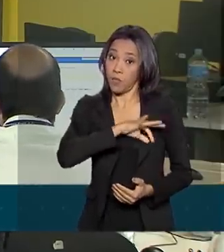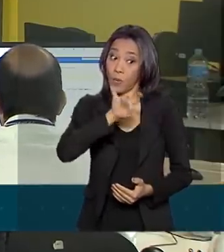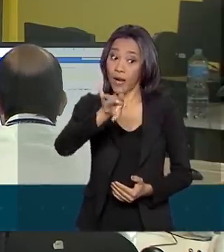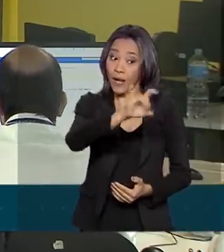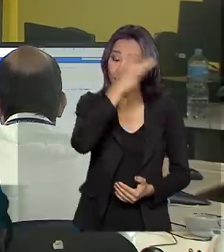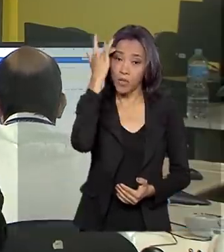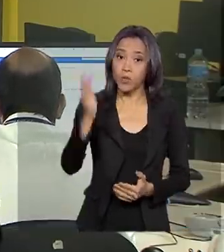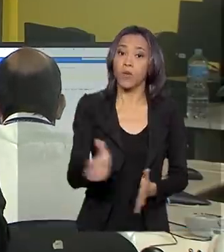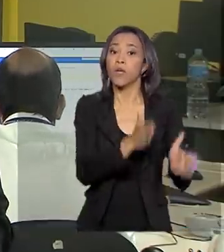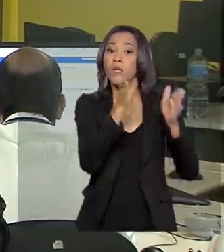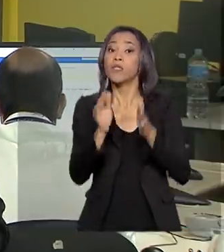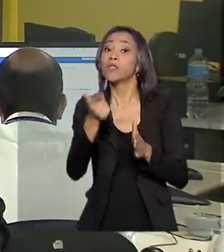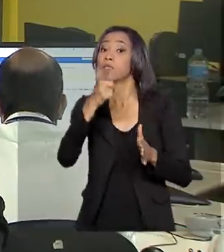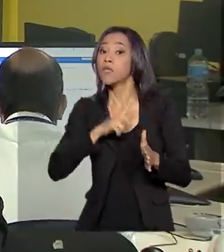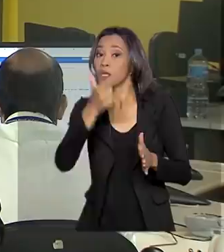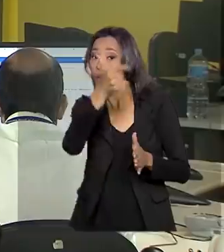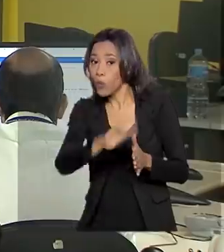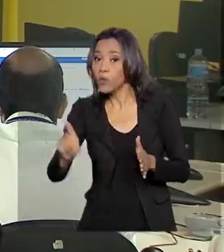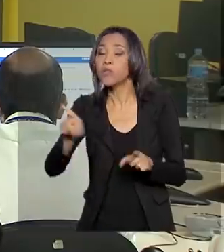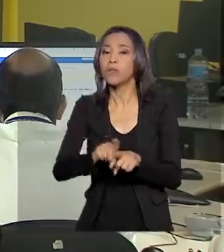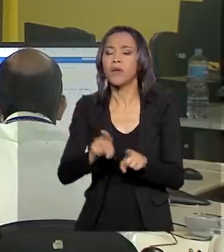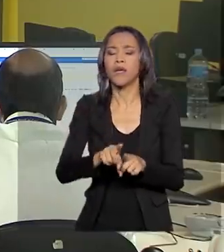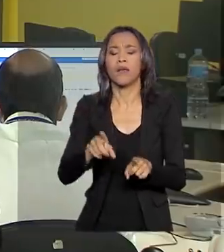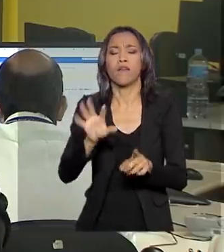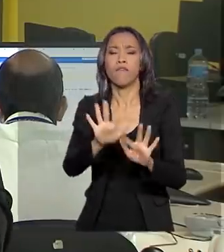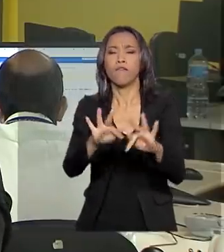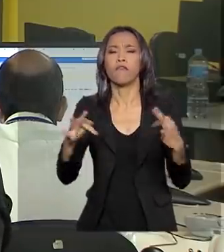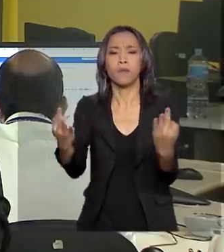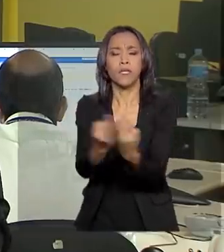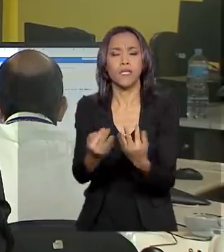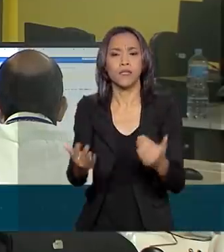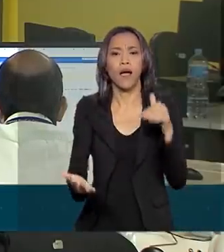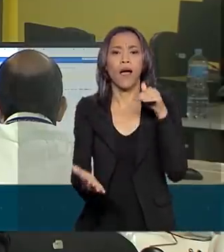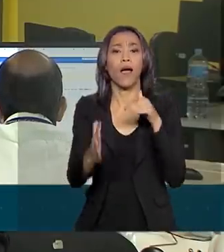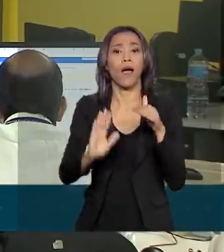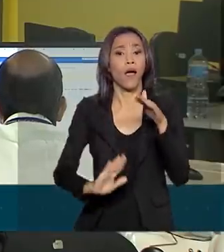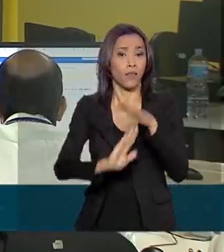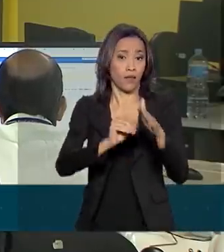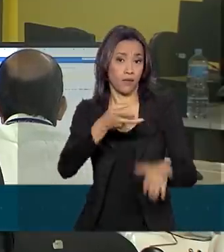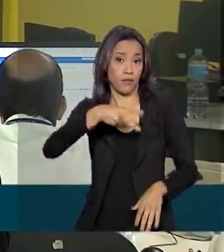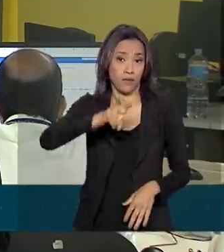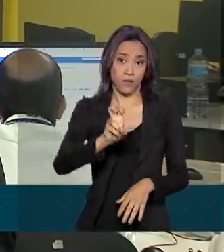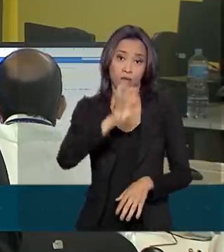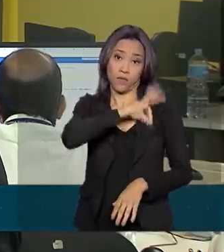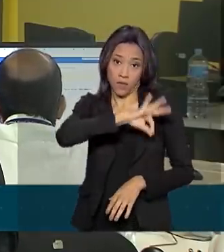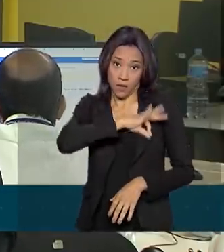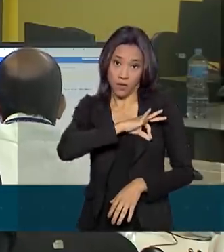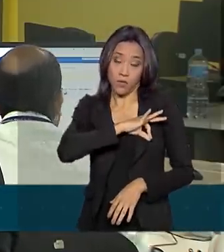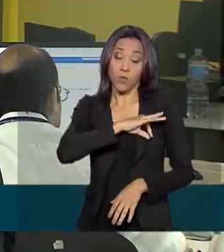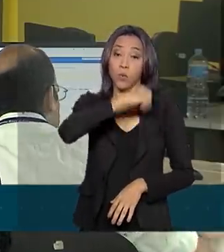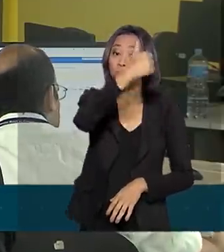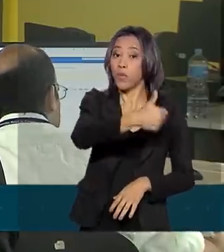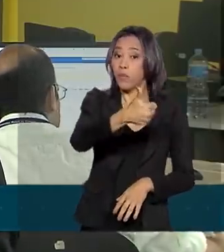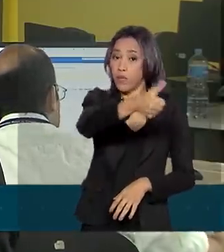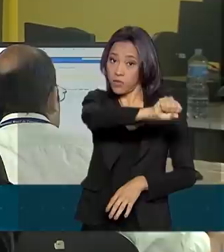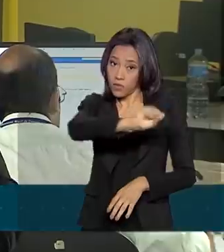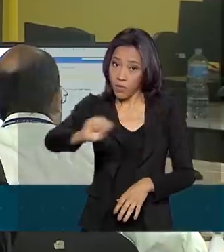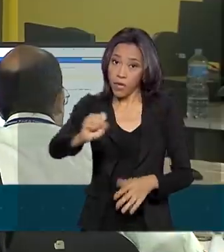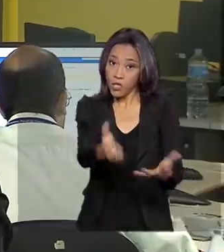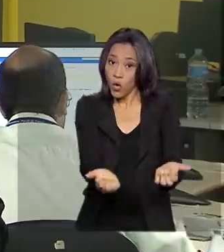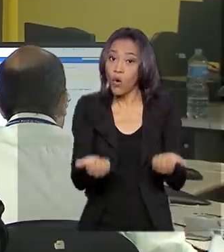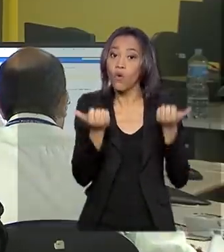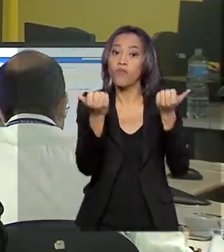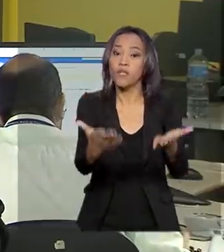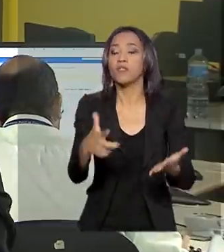frente do programa, são contempladas famílias com renda per capita de até cinco salários mínimos. No primeiro semestre, vão ser oferecidos